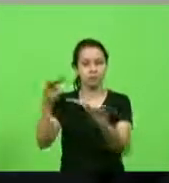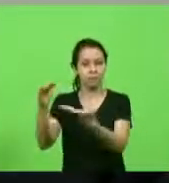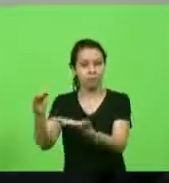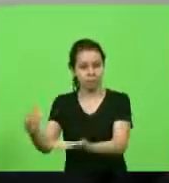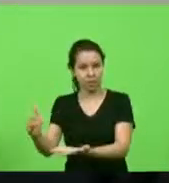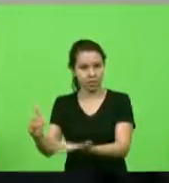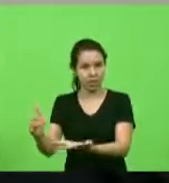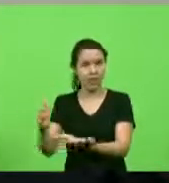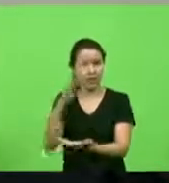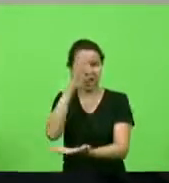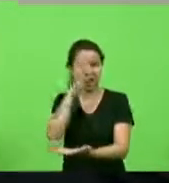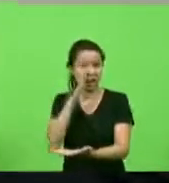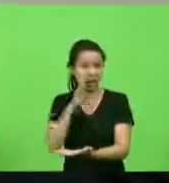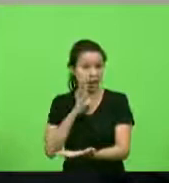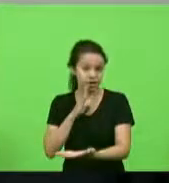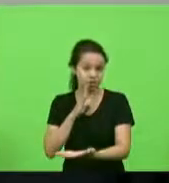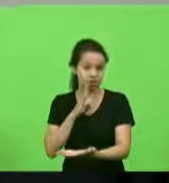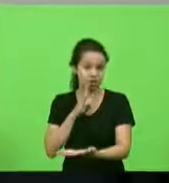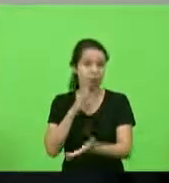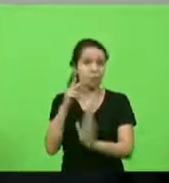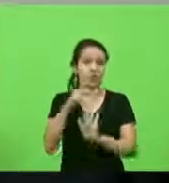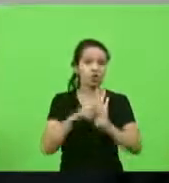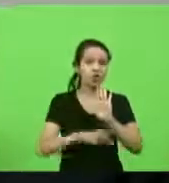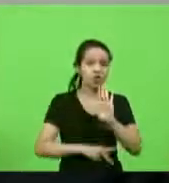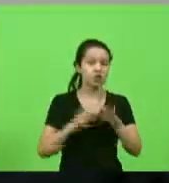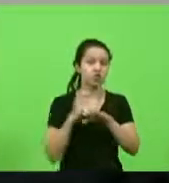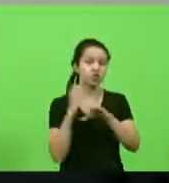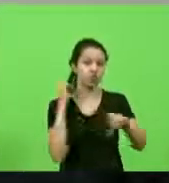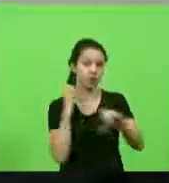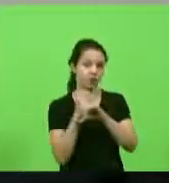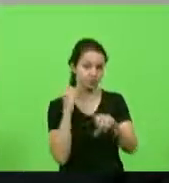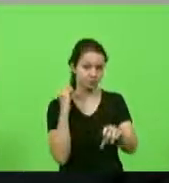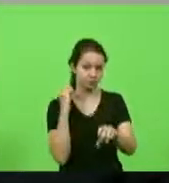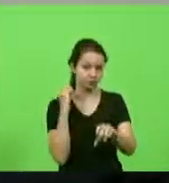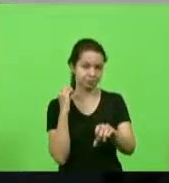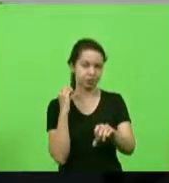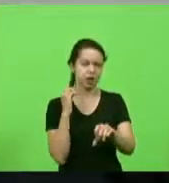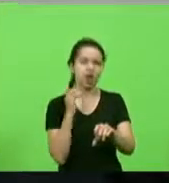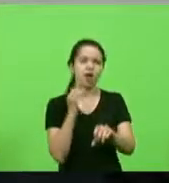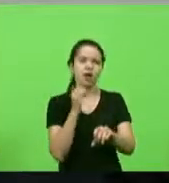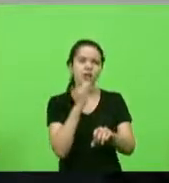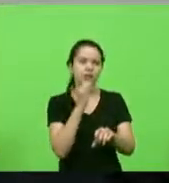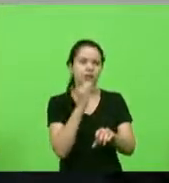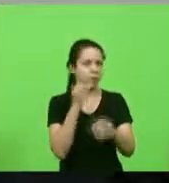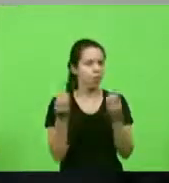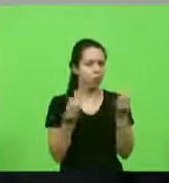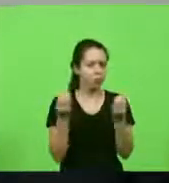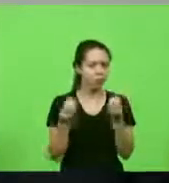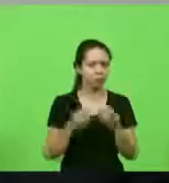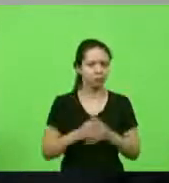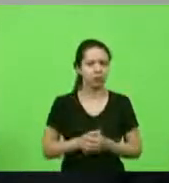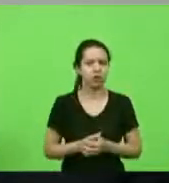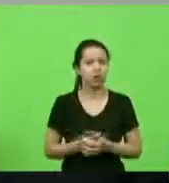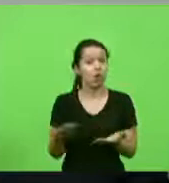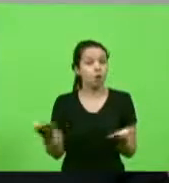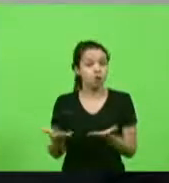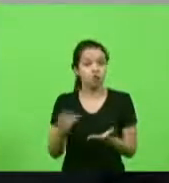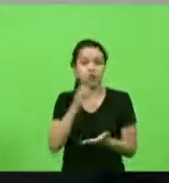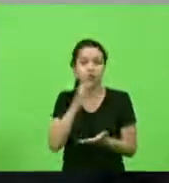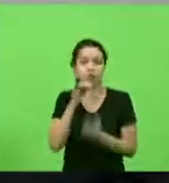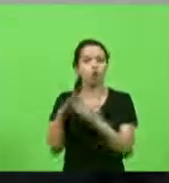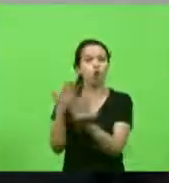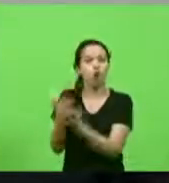projetos de engenharia como é que funciona por exemplo hoje um colégio precisa de uma reforma de uma